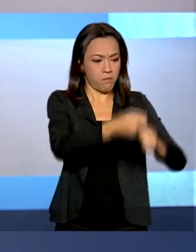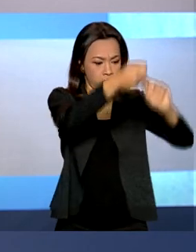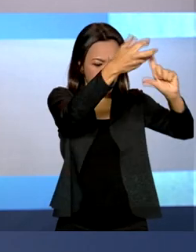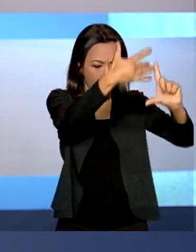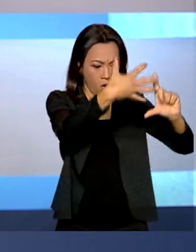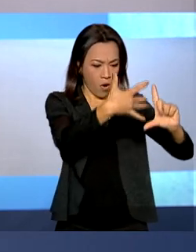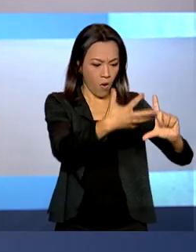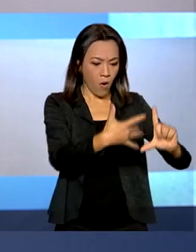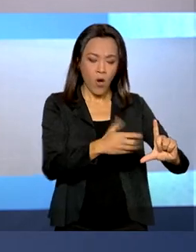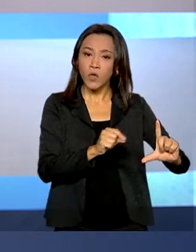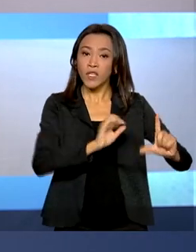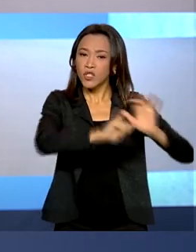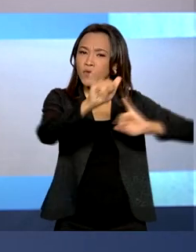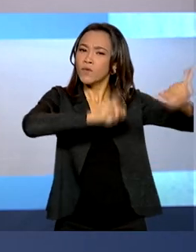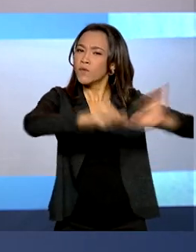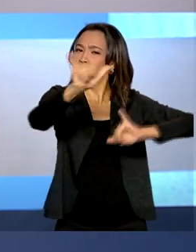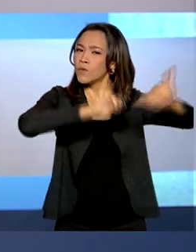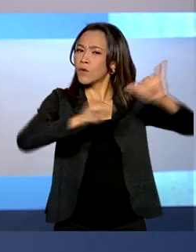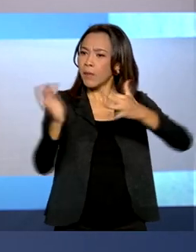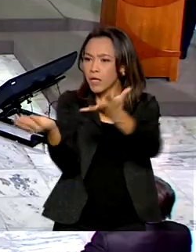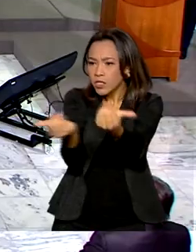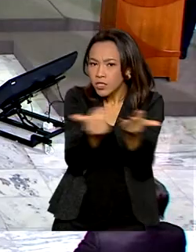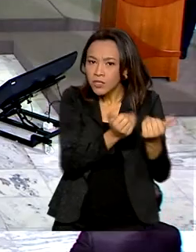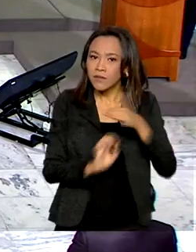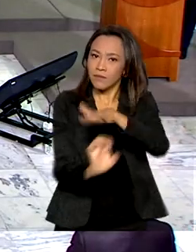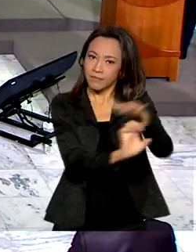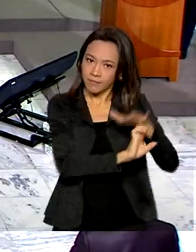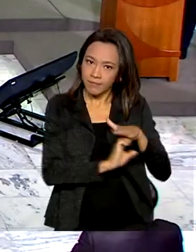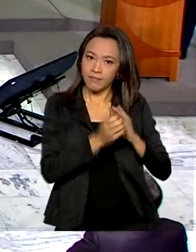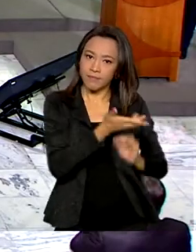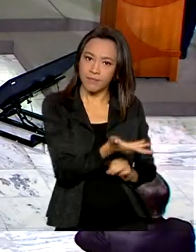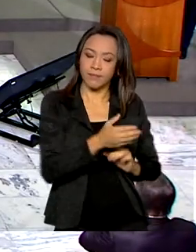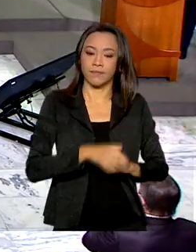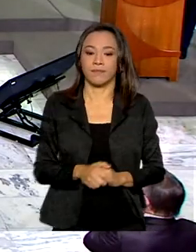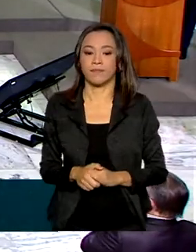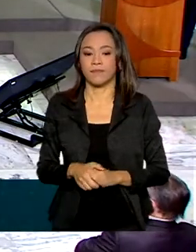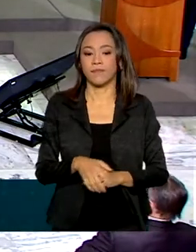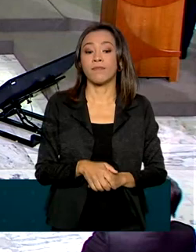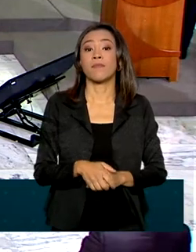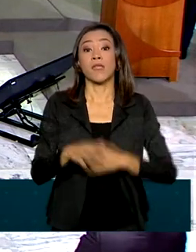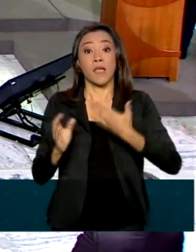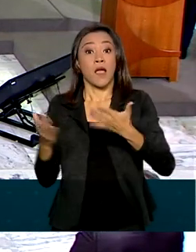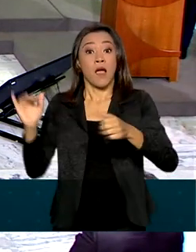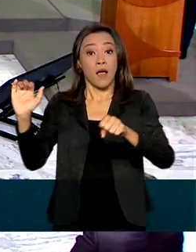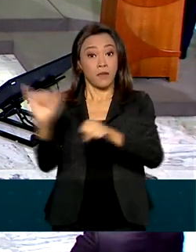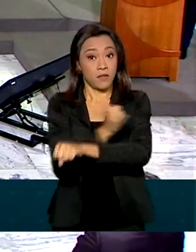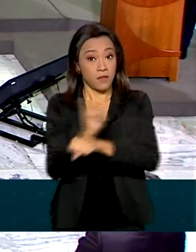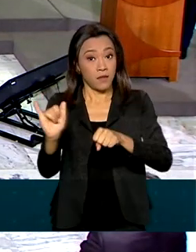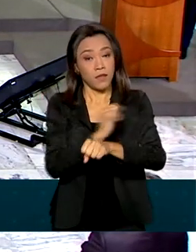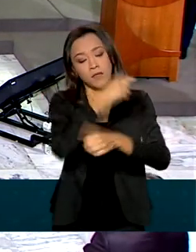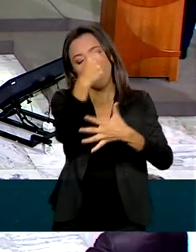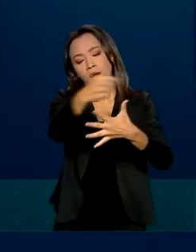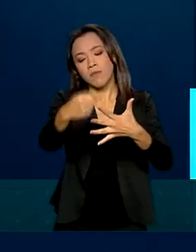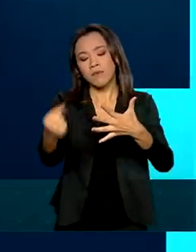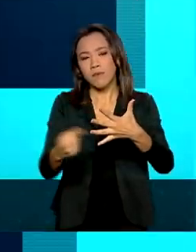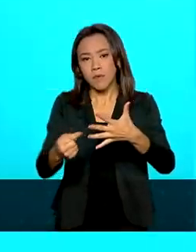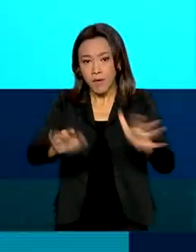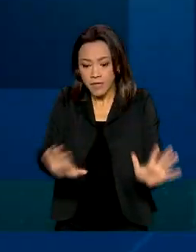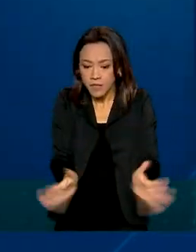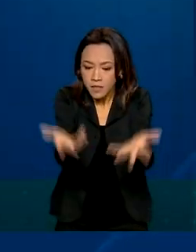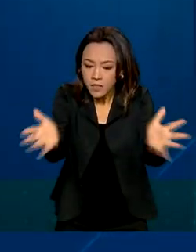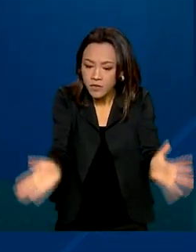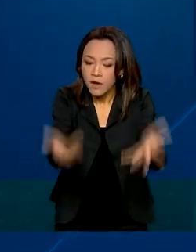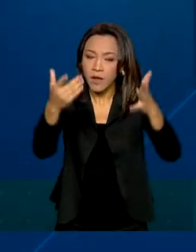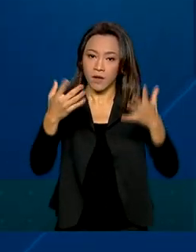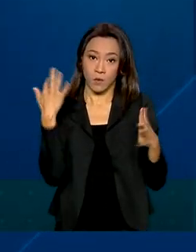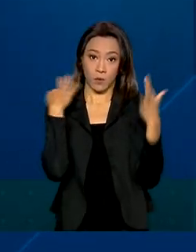turísticos para atrair recursos privados. Entre as medidas para incentivar o setor de turismo está o